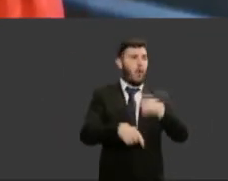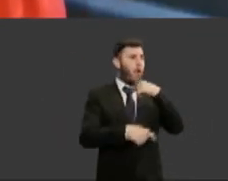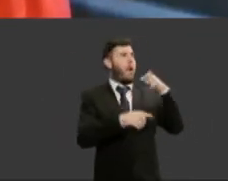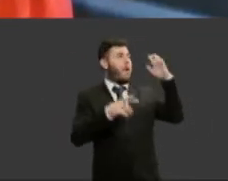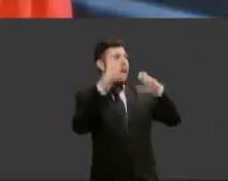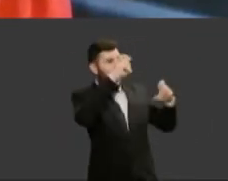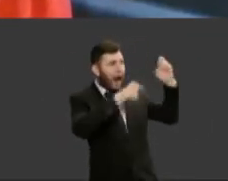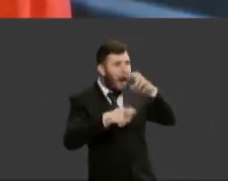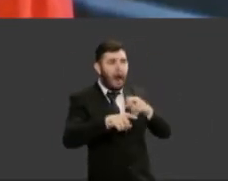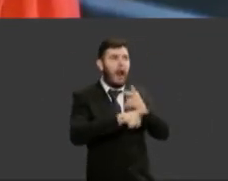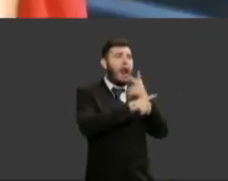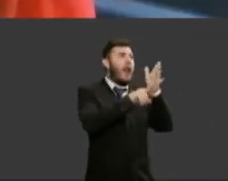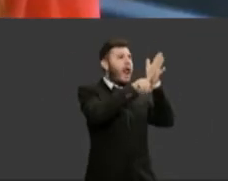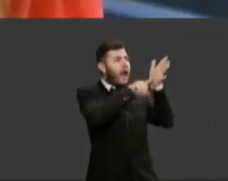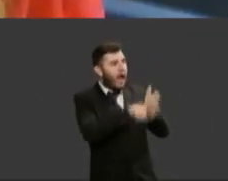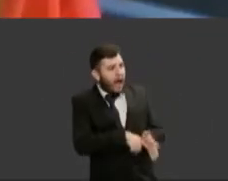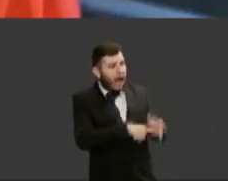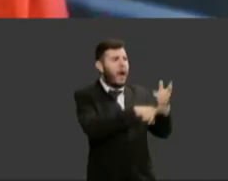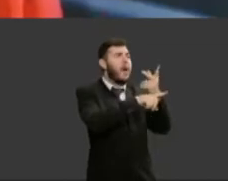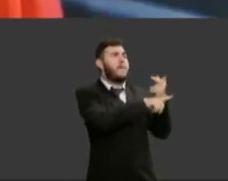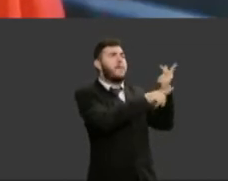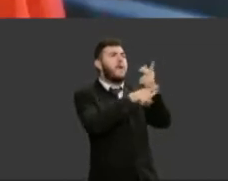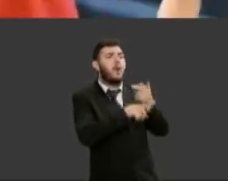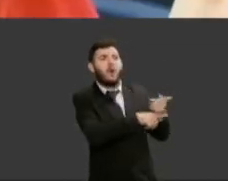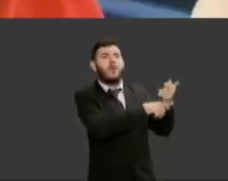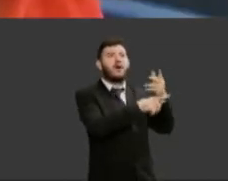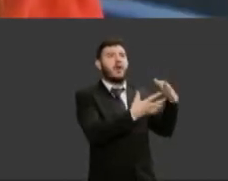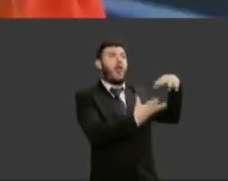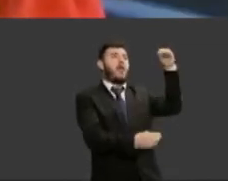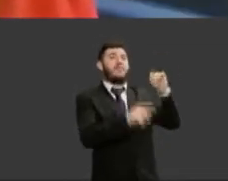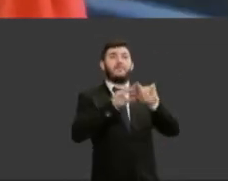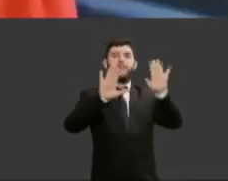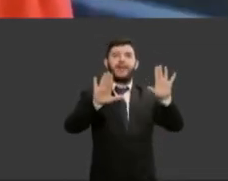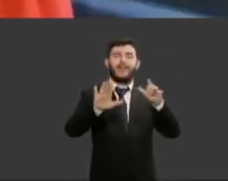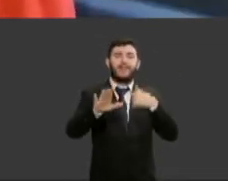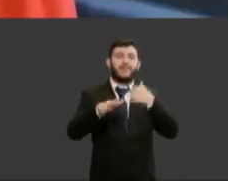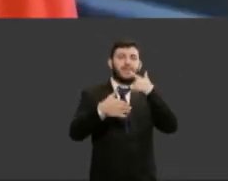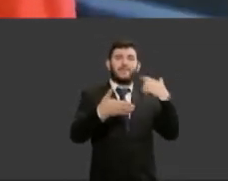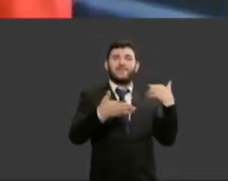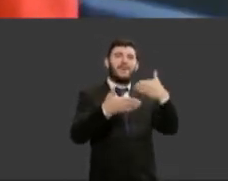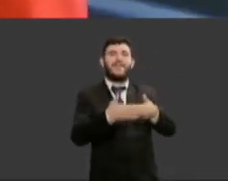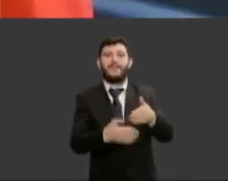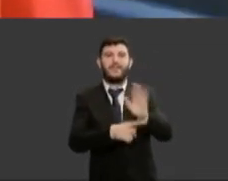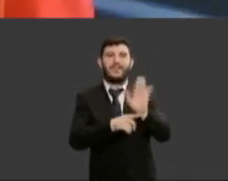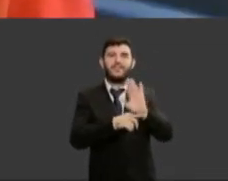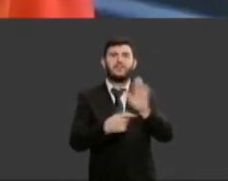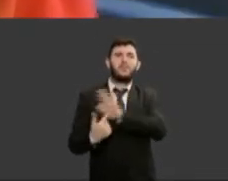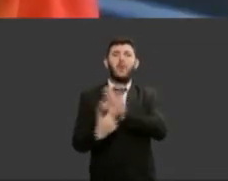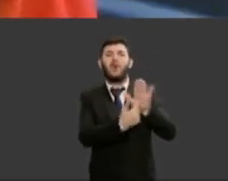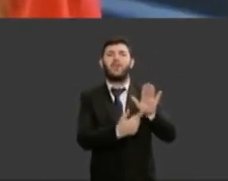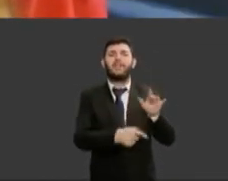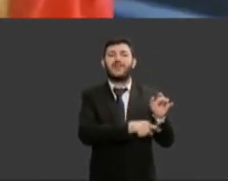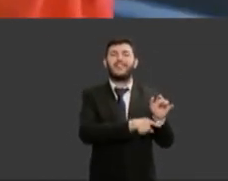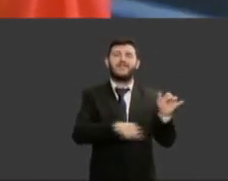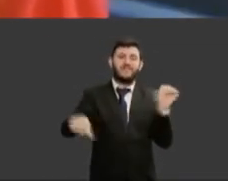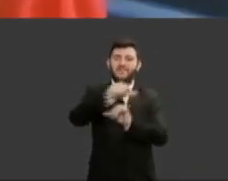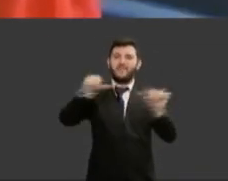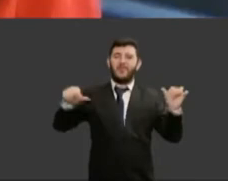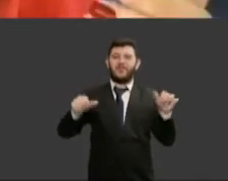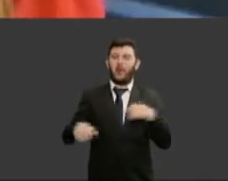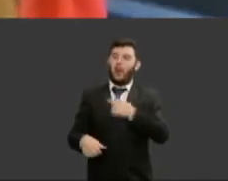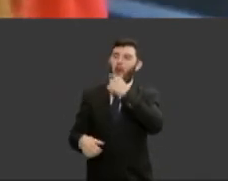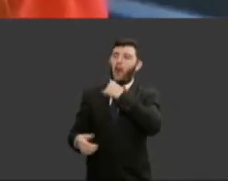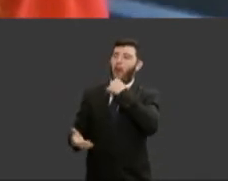lá para cá as coisas mudaram e na última versão as mulheres caçavam os fantasmas e por que não o homem ser o